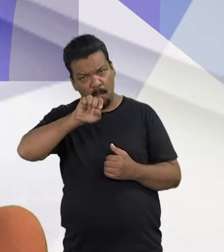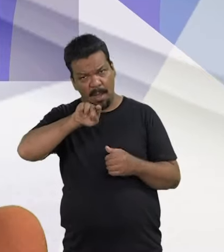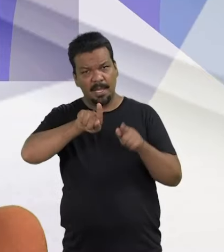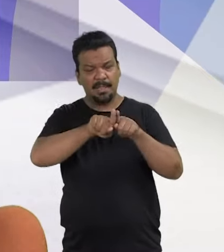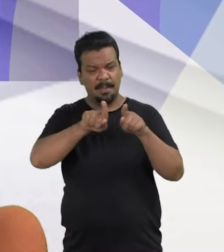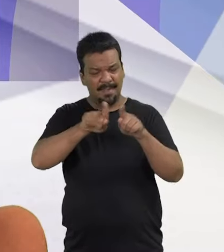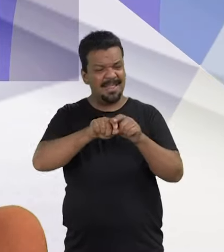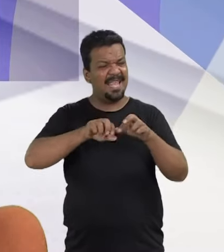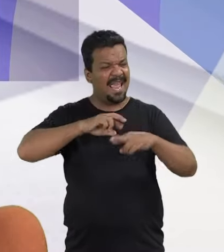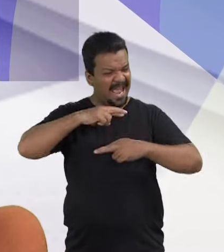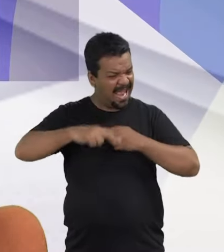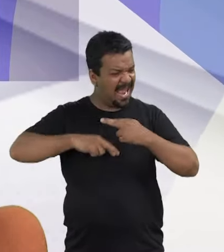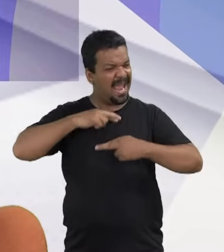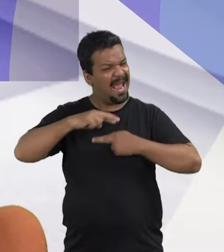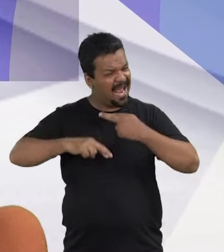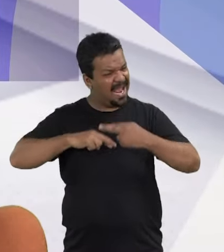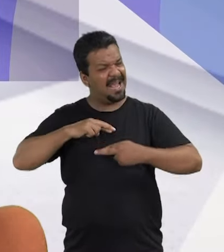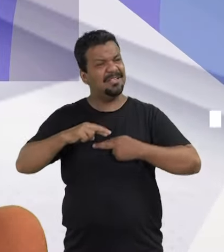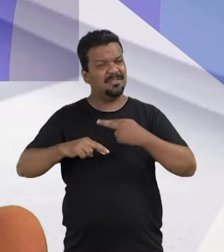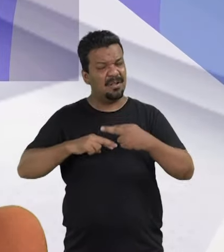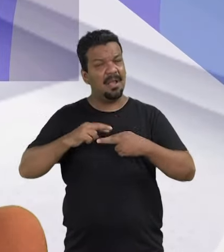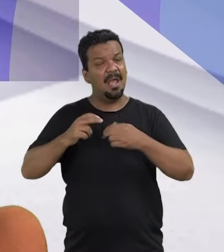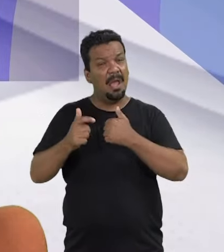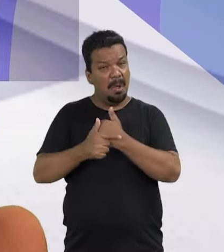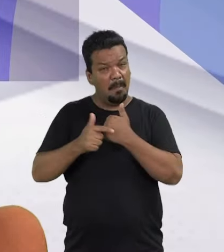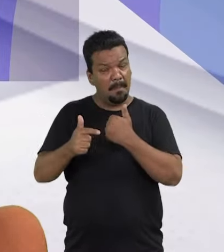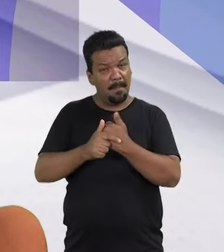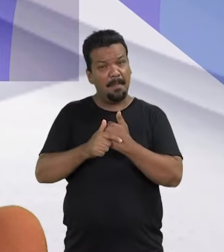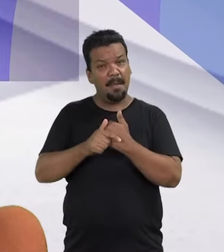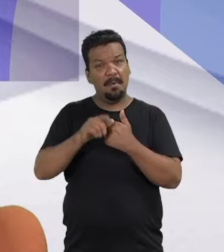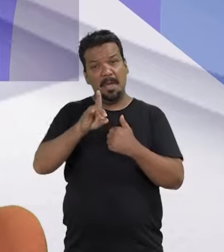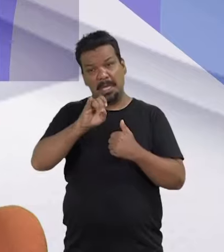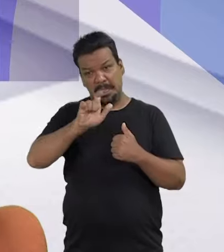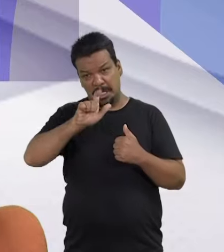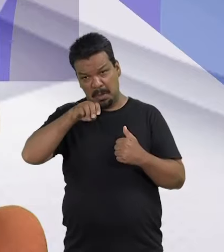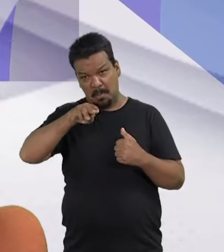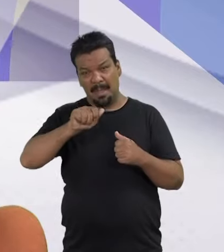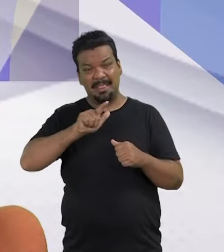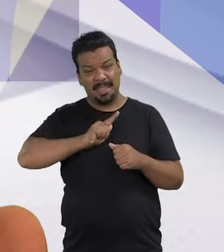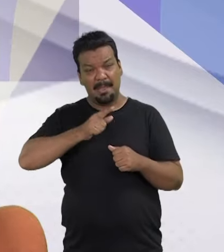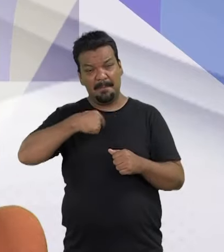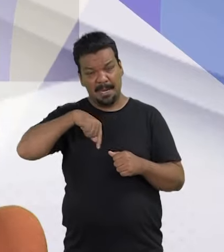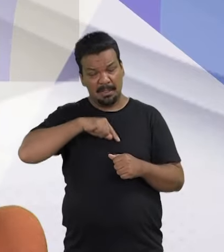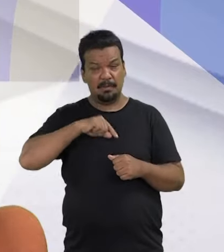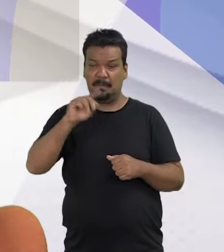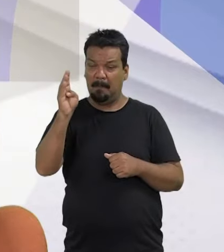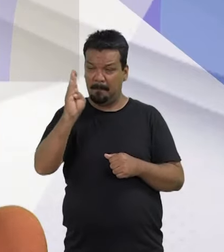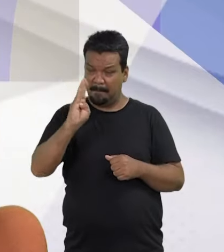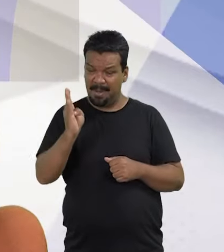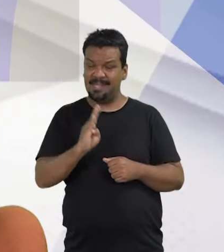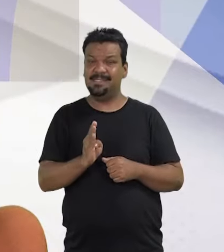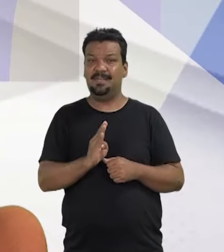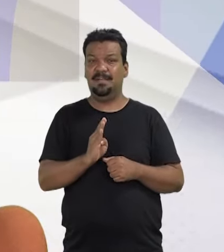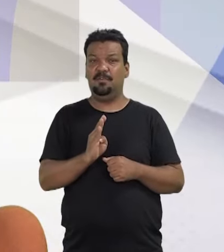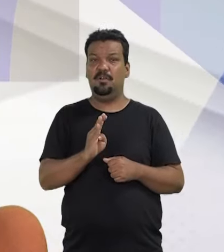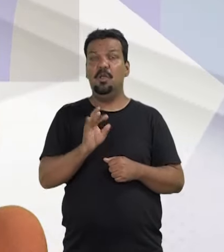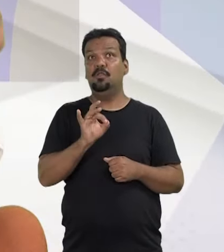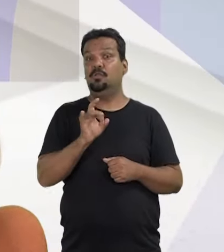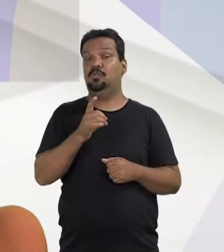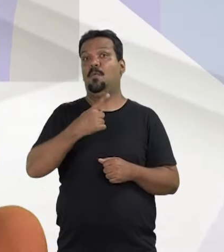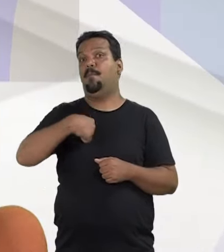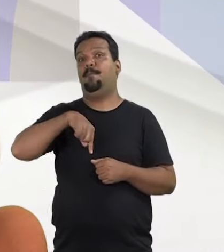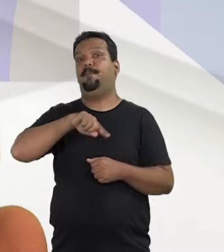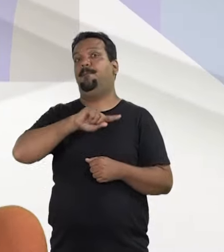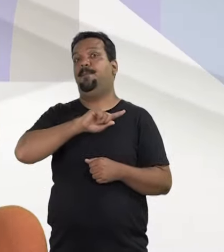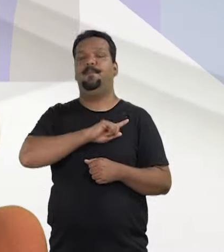importância de restaurar o papel que Dilma tem para nós brasileiros, não só